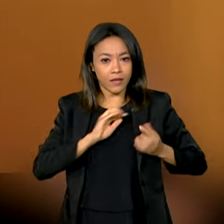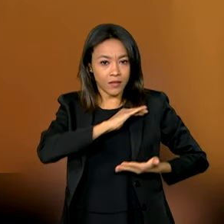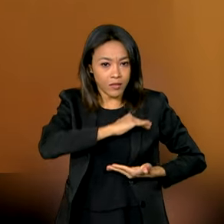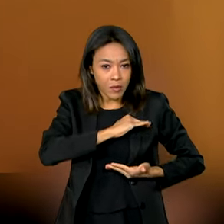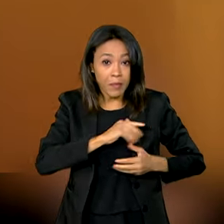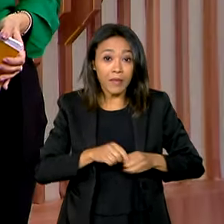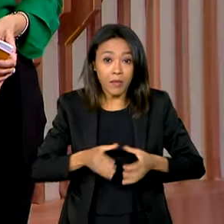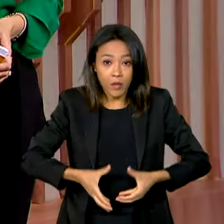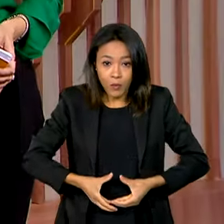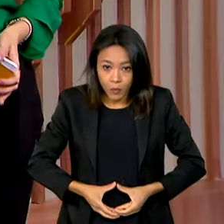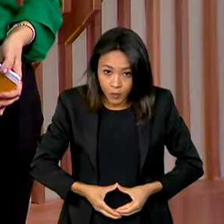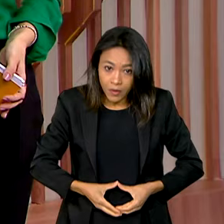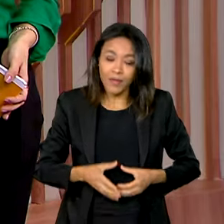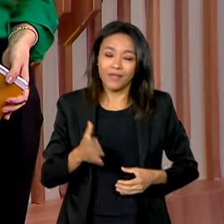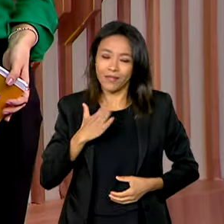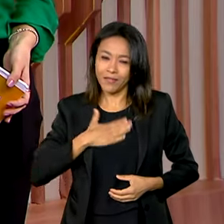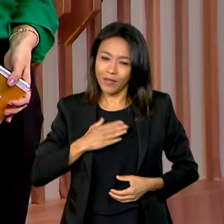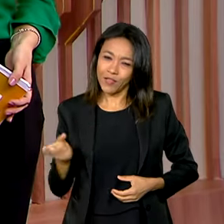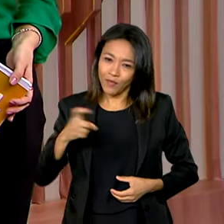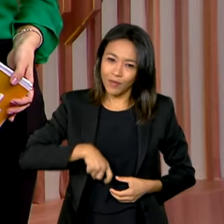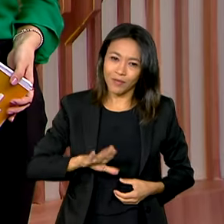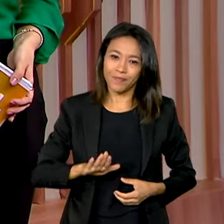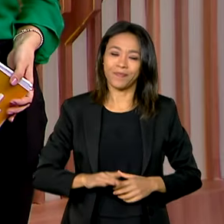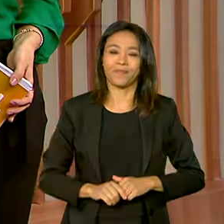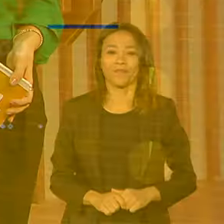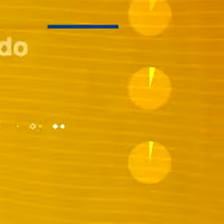do colo do útero. A gente volta já já.